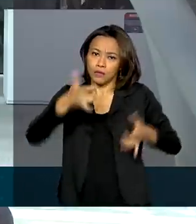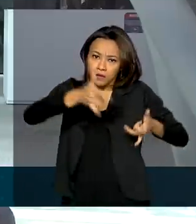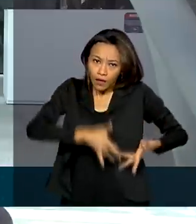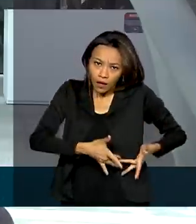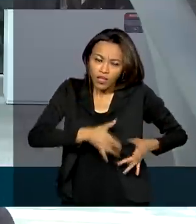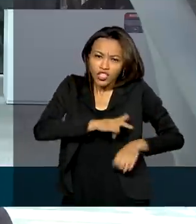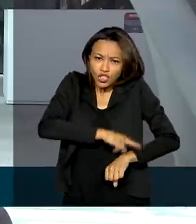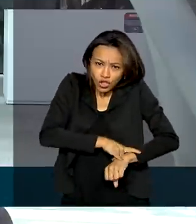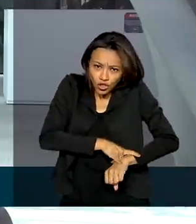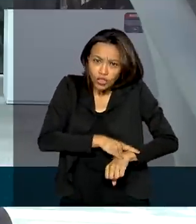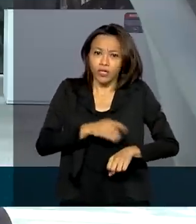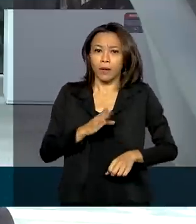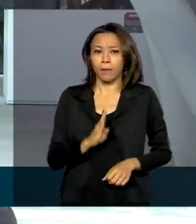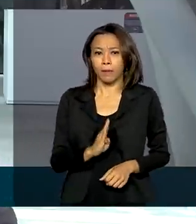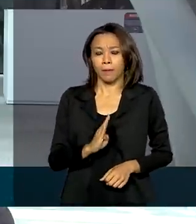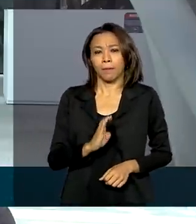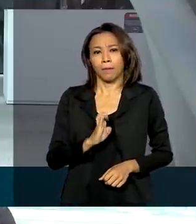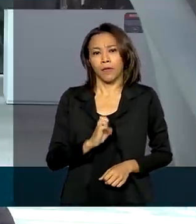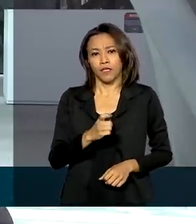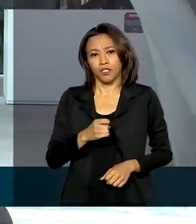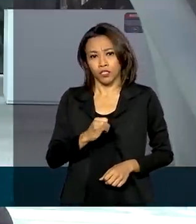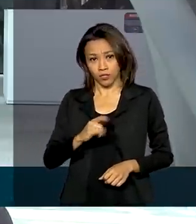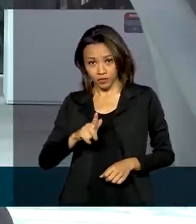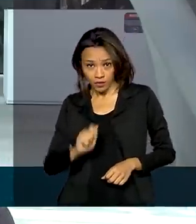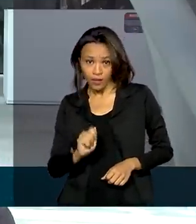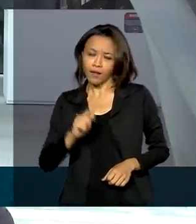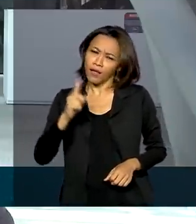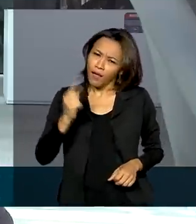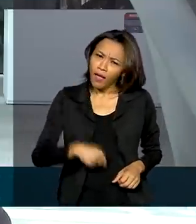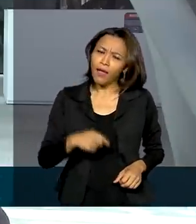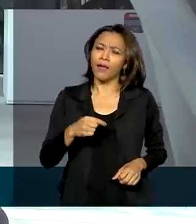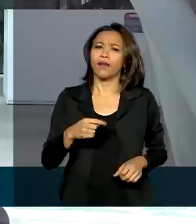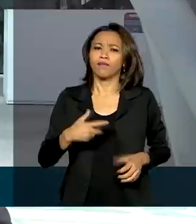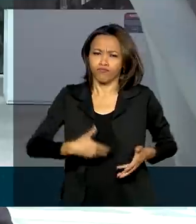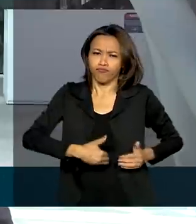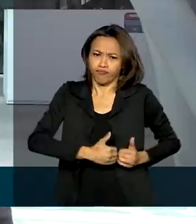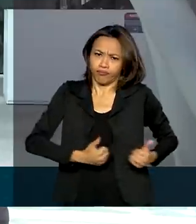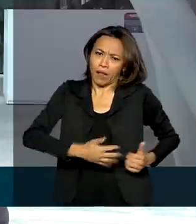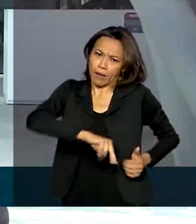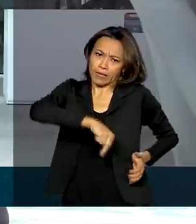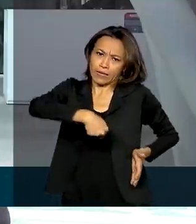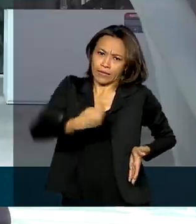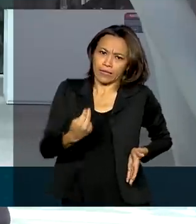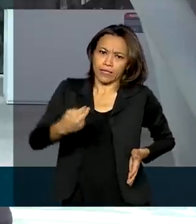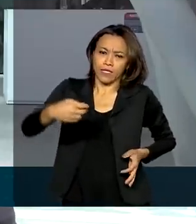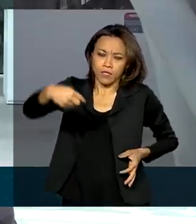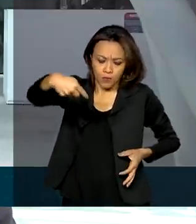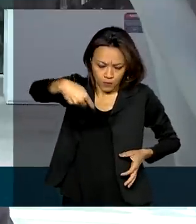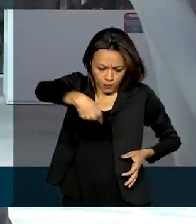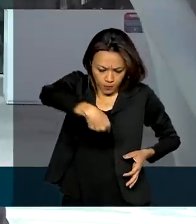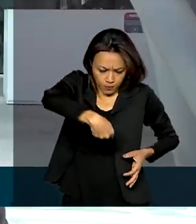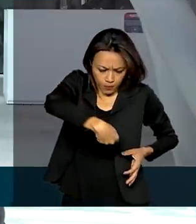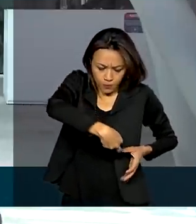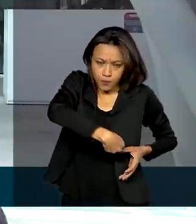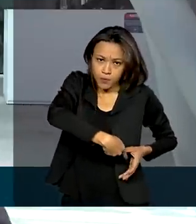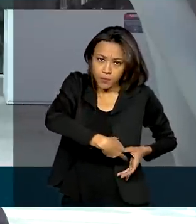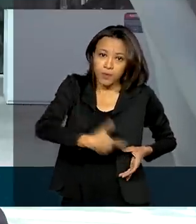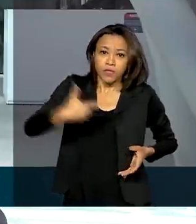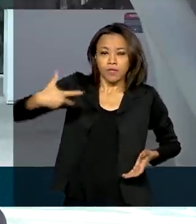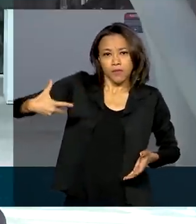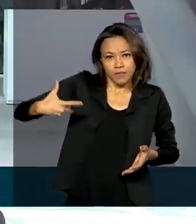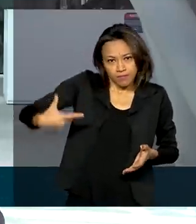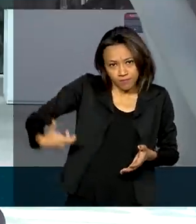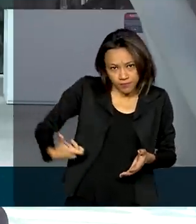da manhã. De acordo com o boletim médico, o procedimento é minimamente invasivo, feito a laser e com anestesia. Quem